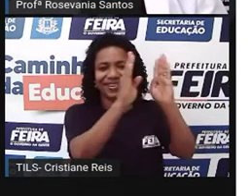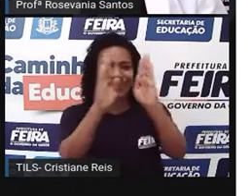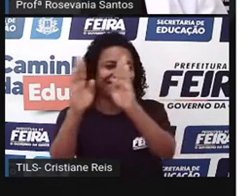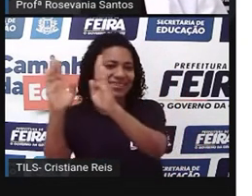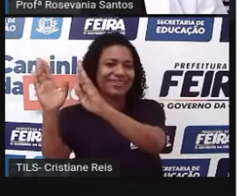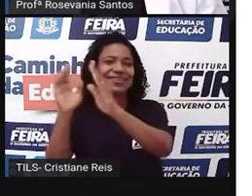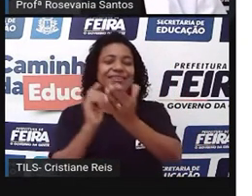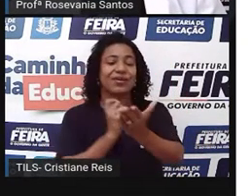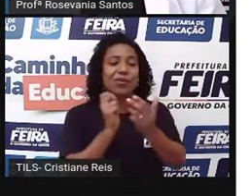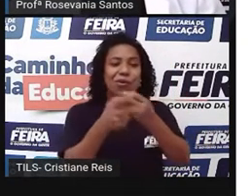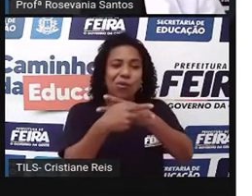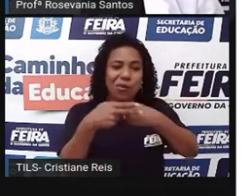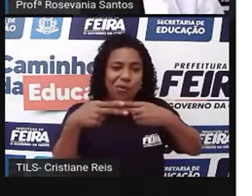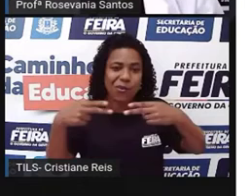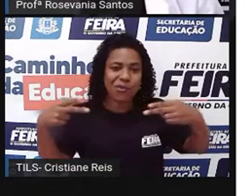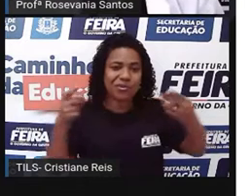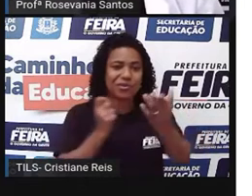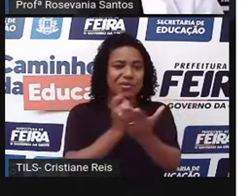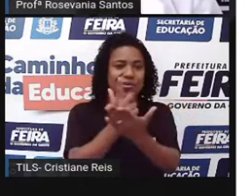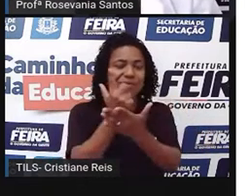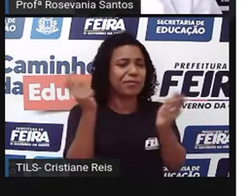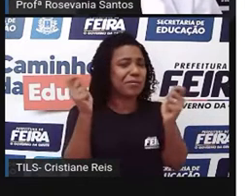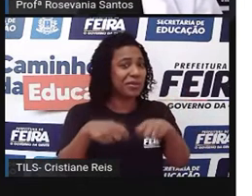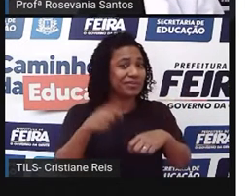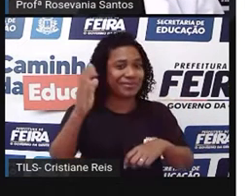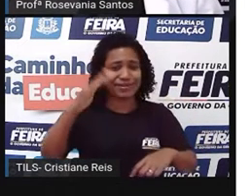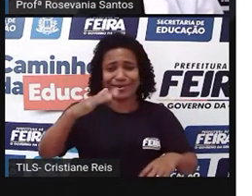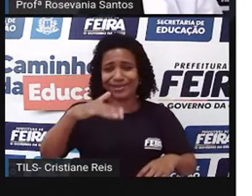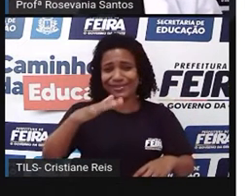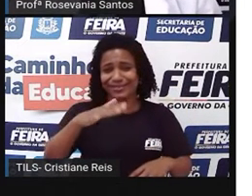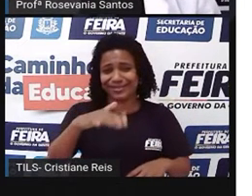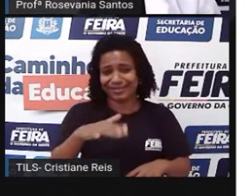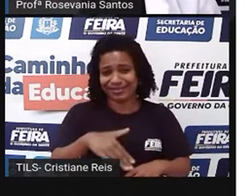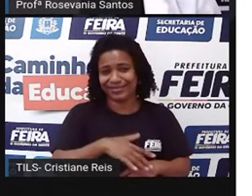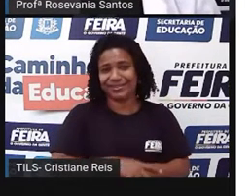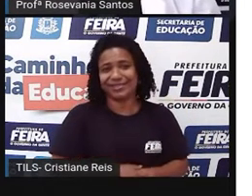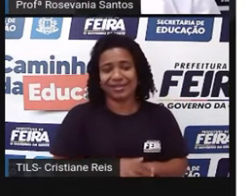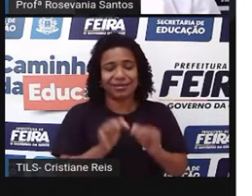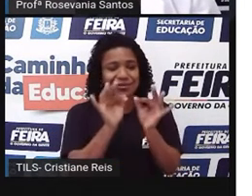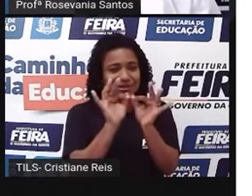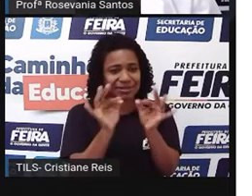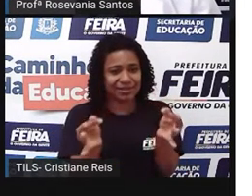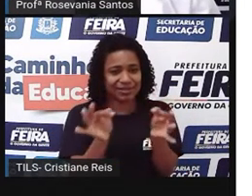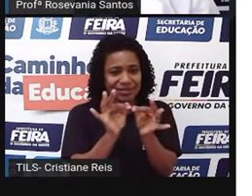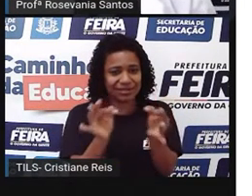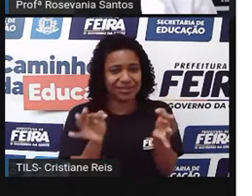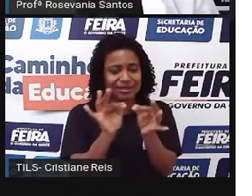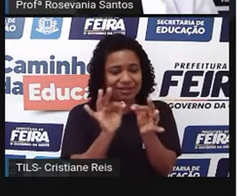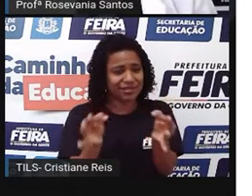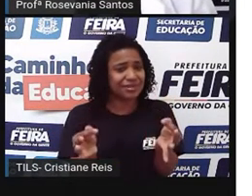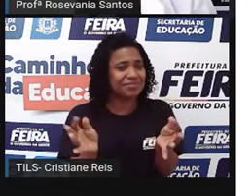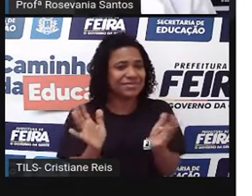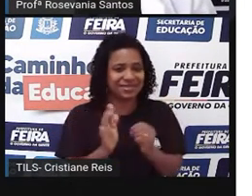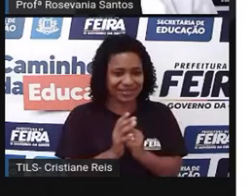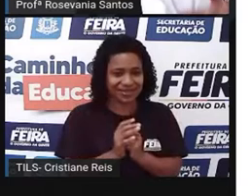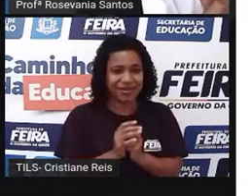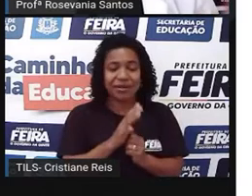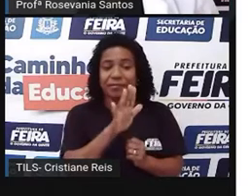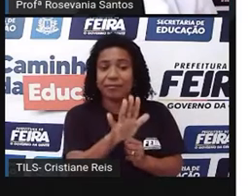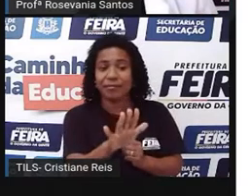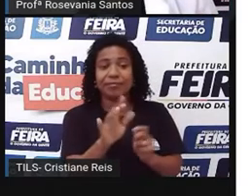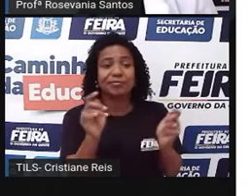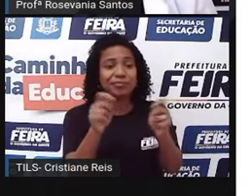para colocar lá, tudo com preço bem mais em conta, né. Alguns são mais simples, verdade, sejam ditas, mas de qualquer forma,